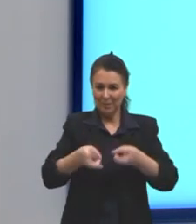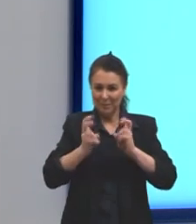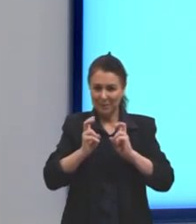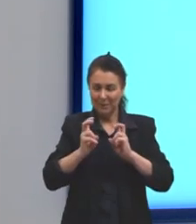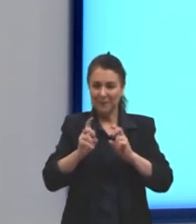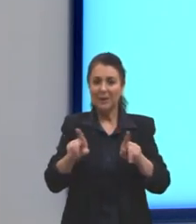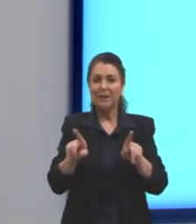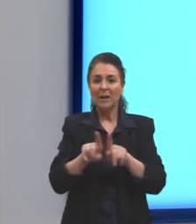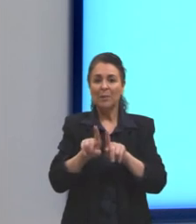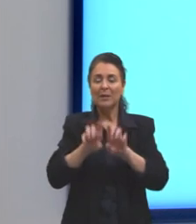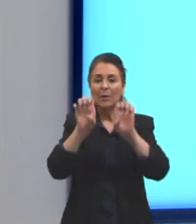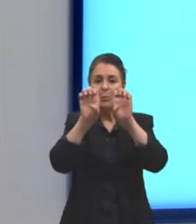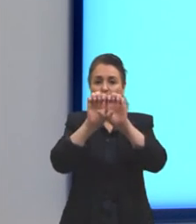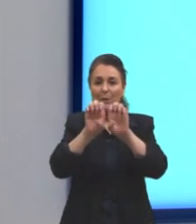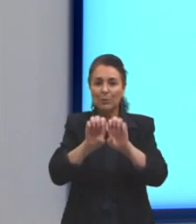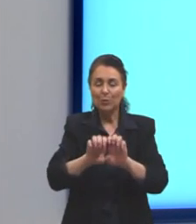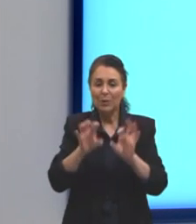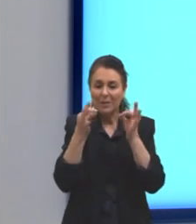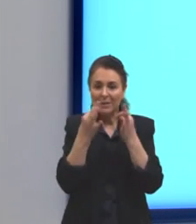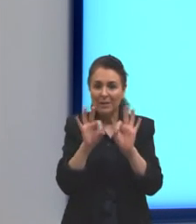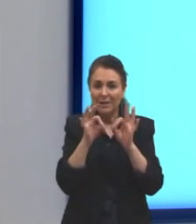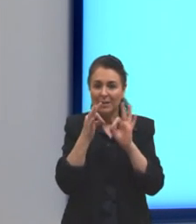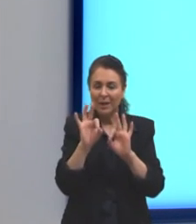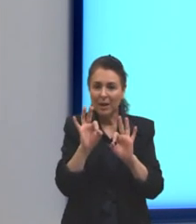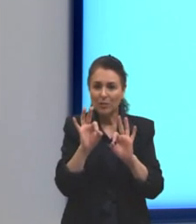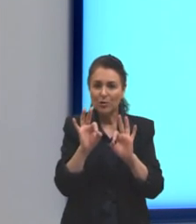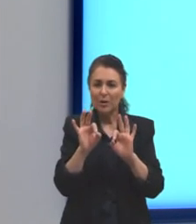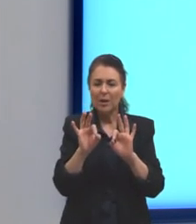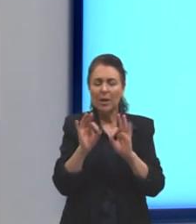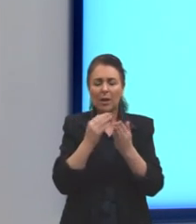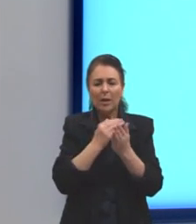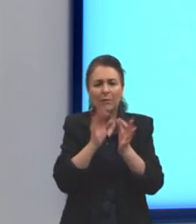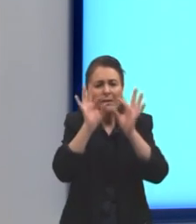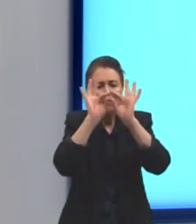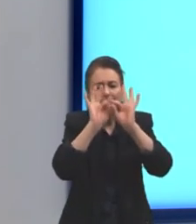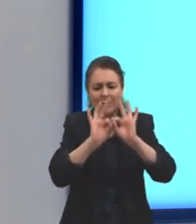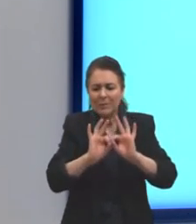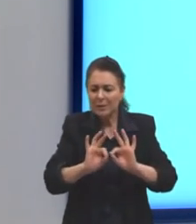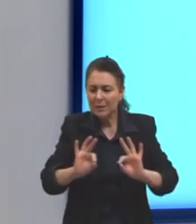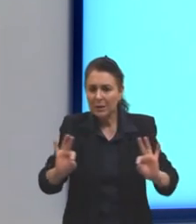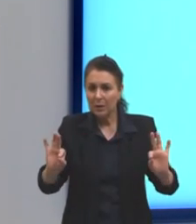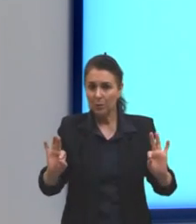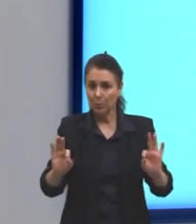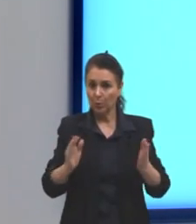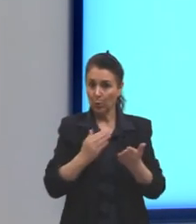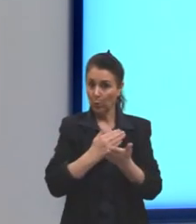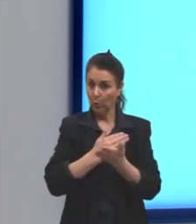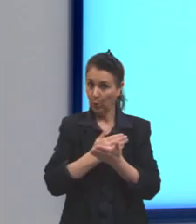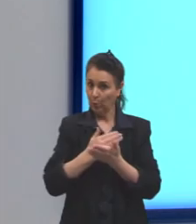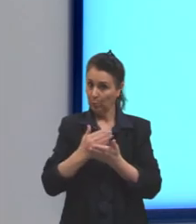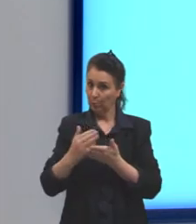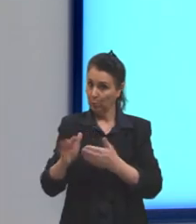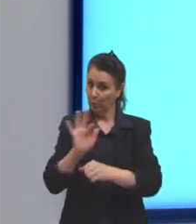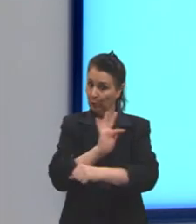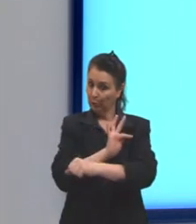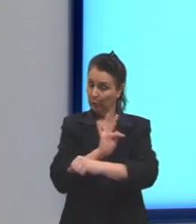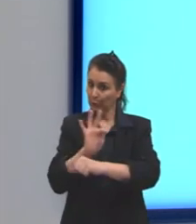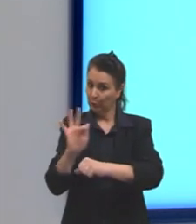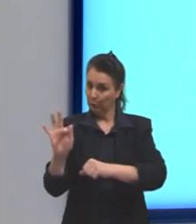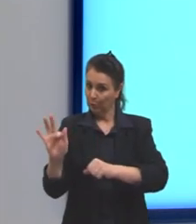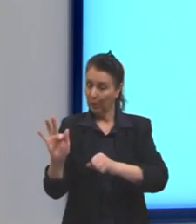a gente vai tendo uma estrutura sintática que vai se simplificando muito mais. Aqui a gente tem períodos